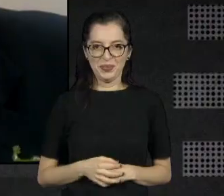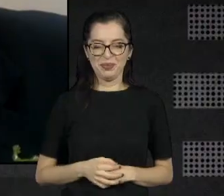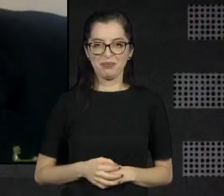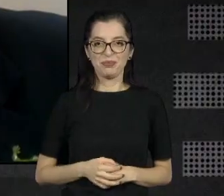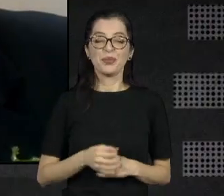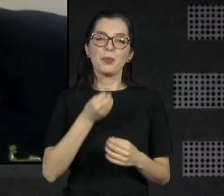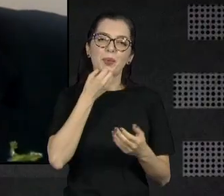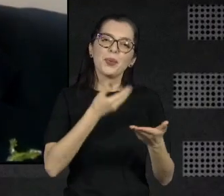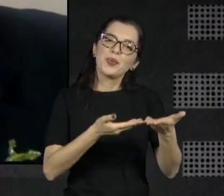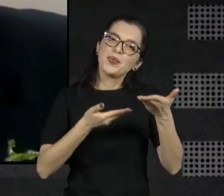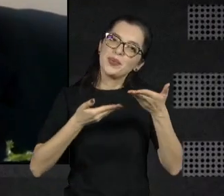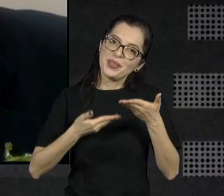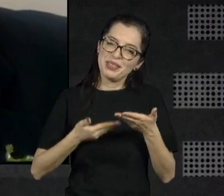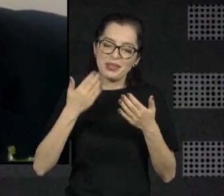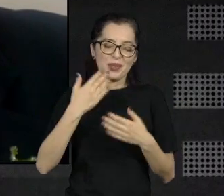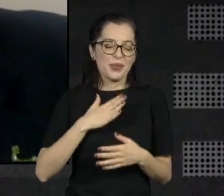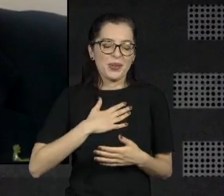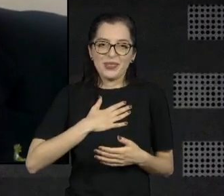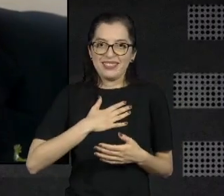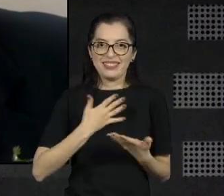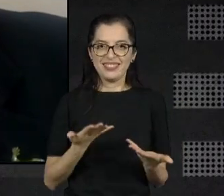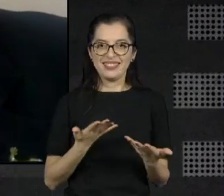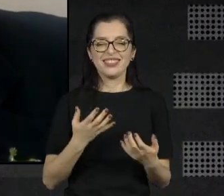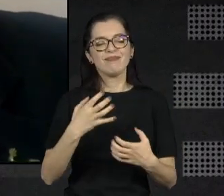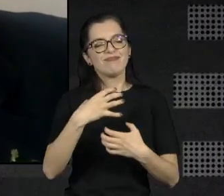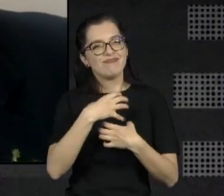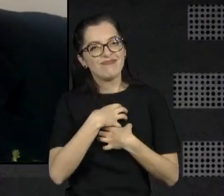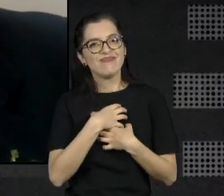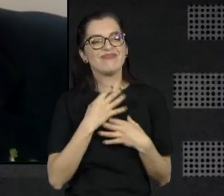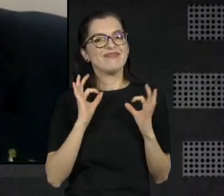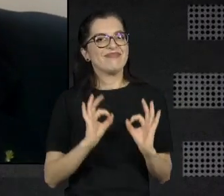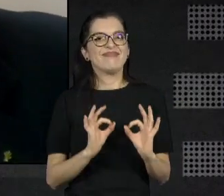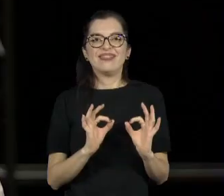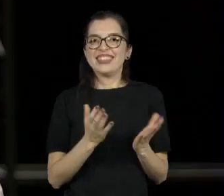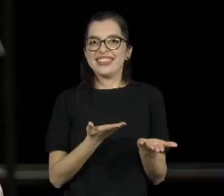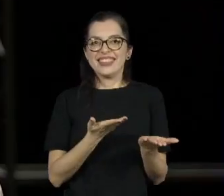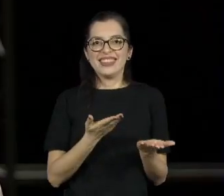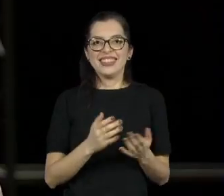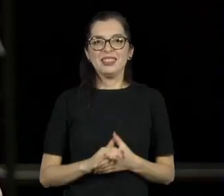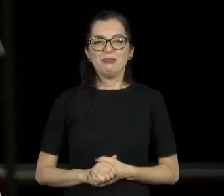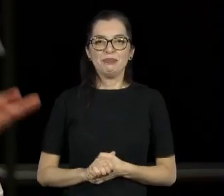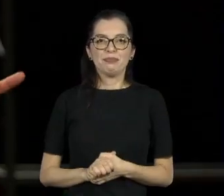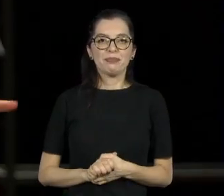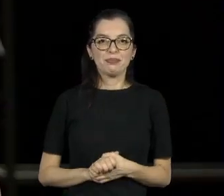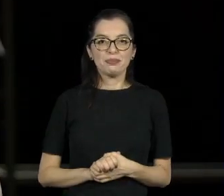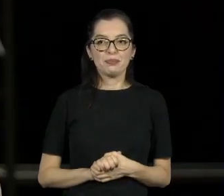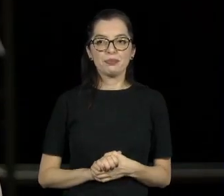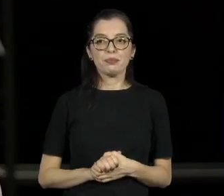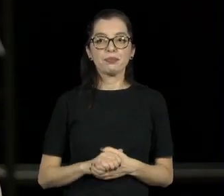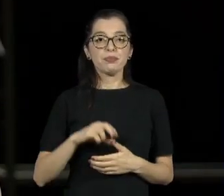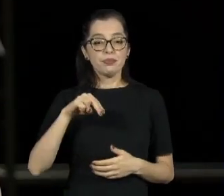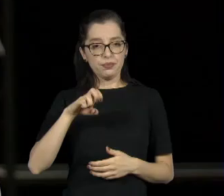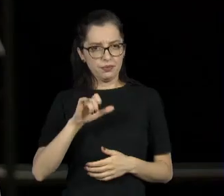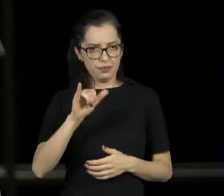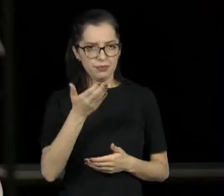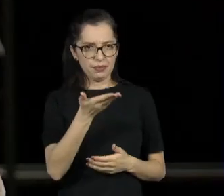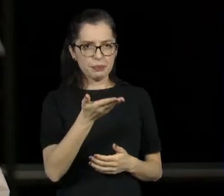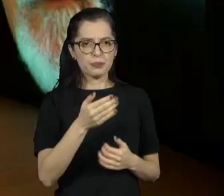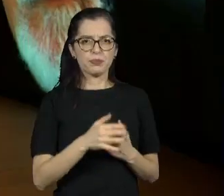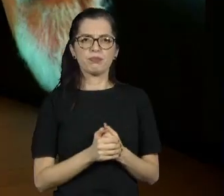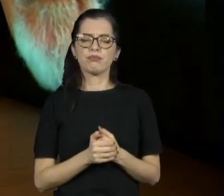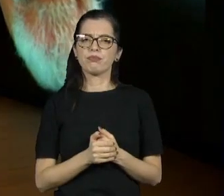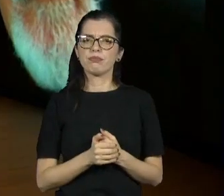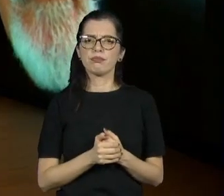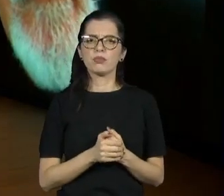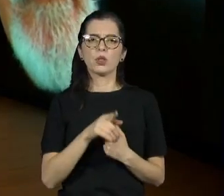família inteira, né? A família mesmo. Ney, a gente viu uma declaração sua onde você diz que a